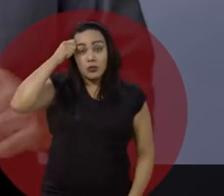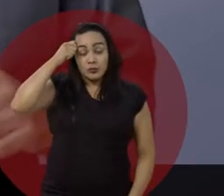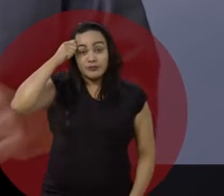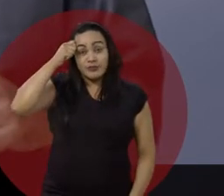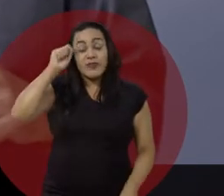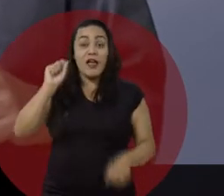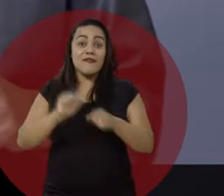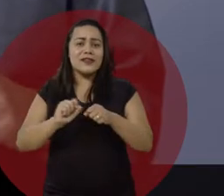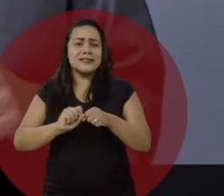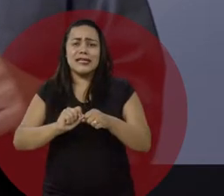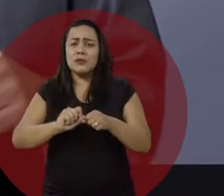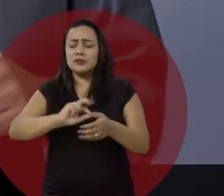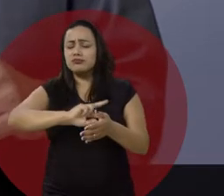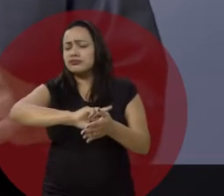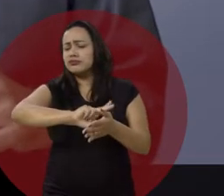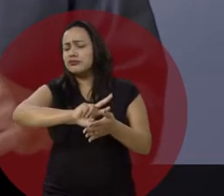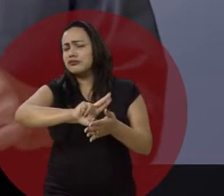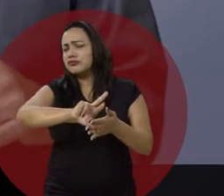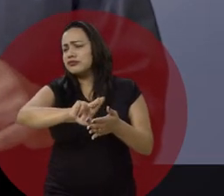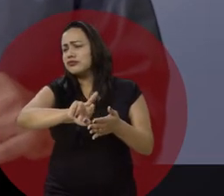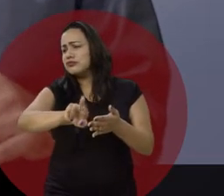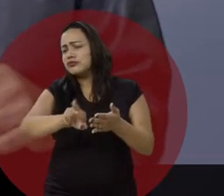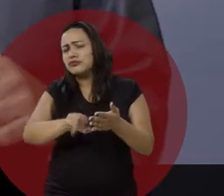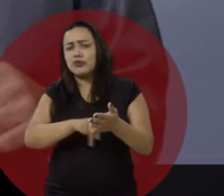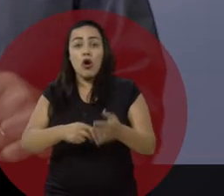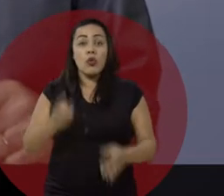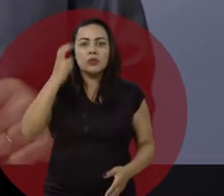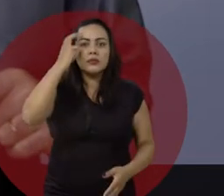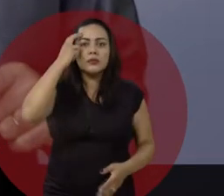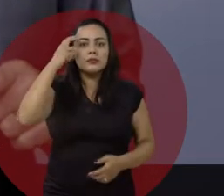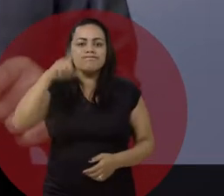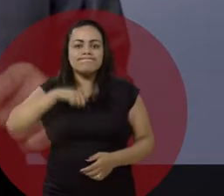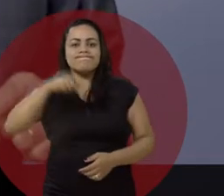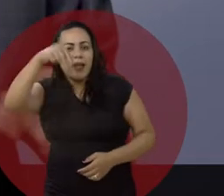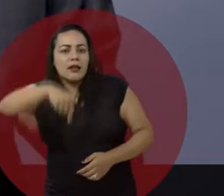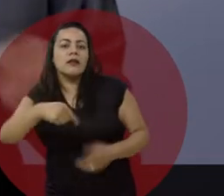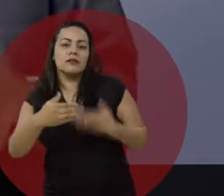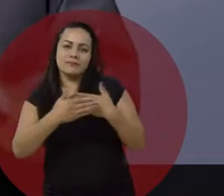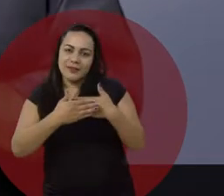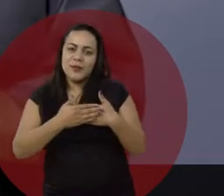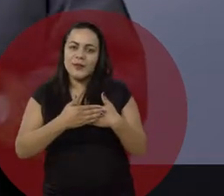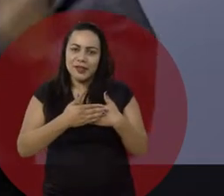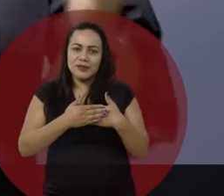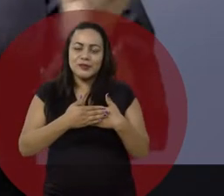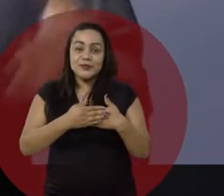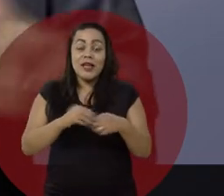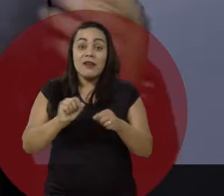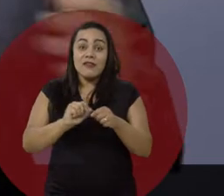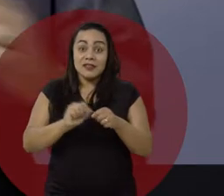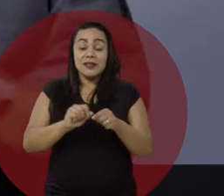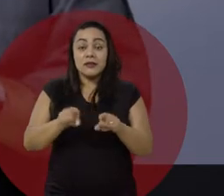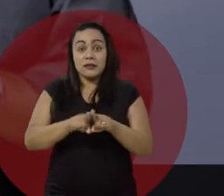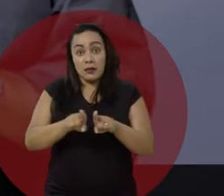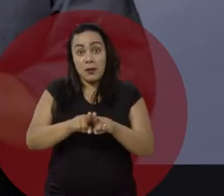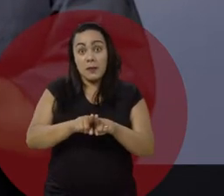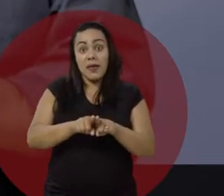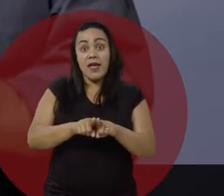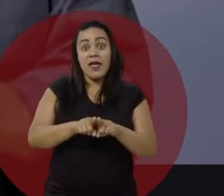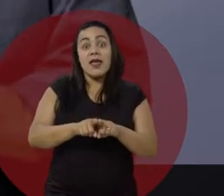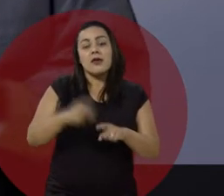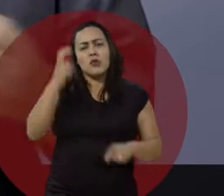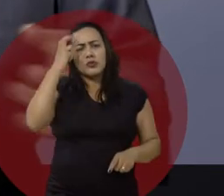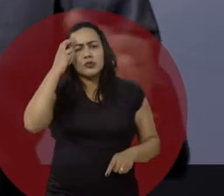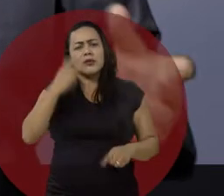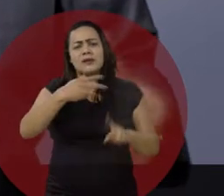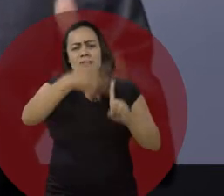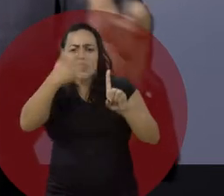negra. Vamos investir nas culturas migrantes e imigrantes existentes na cidade. Vamos promover também a